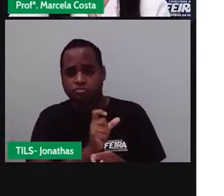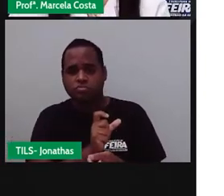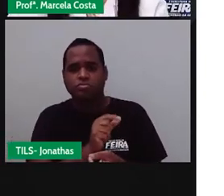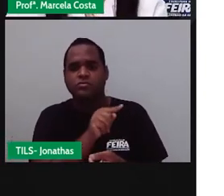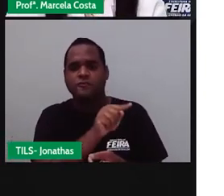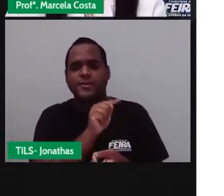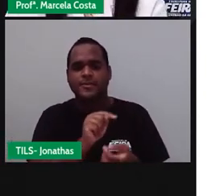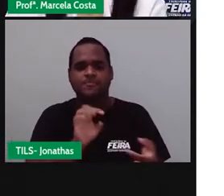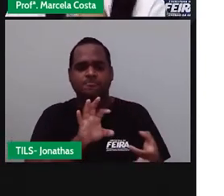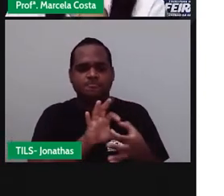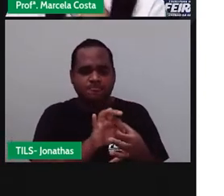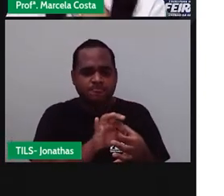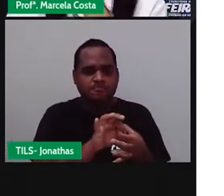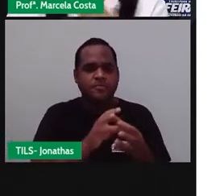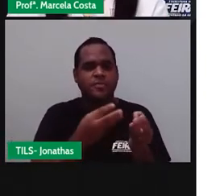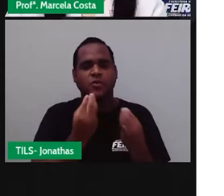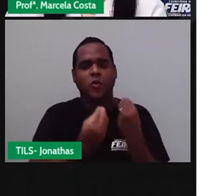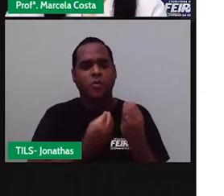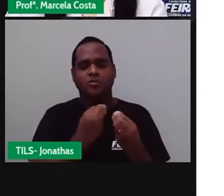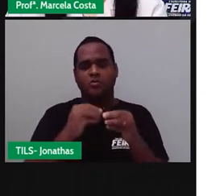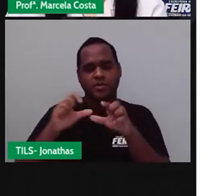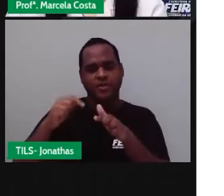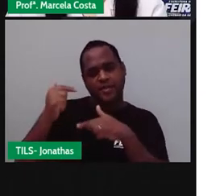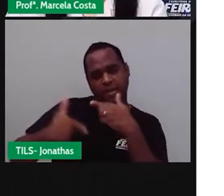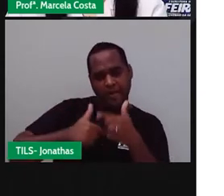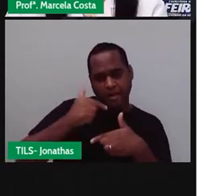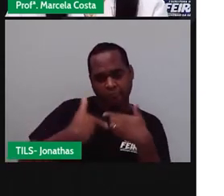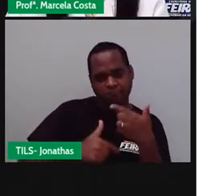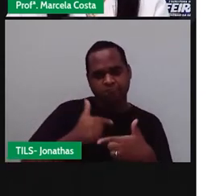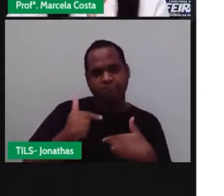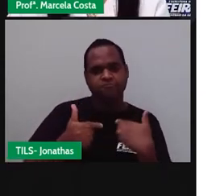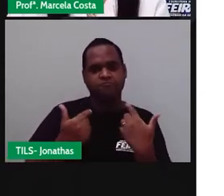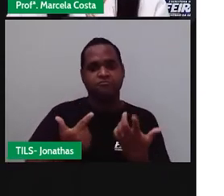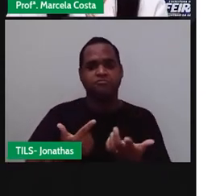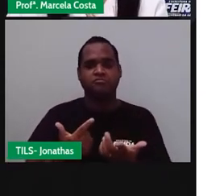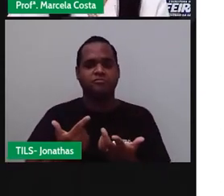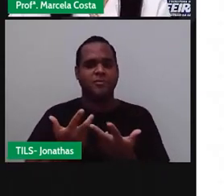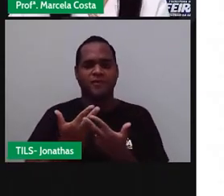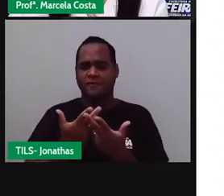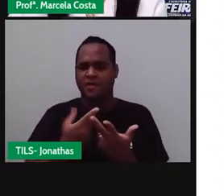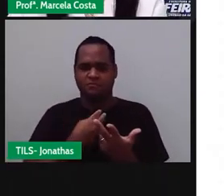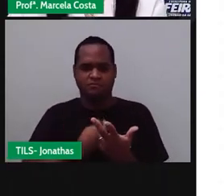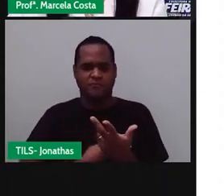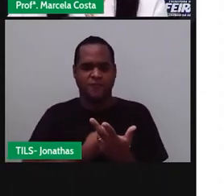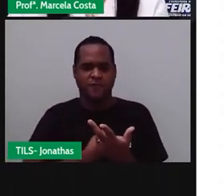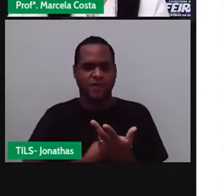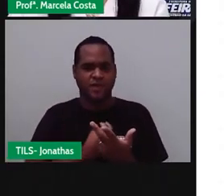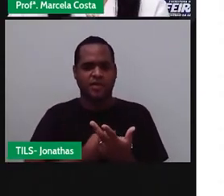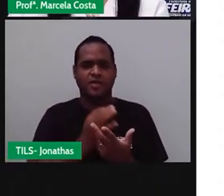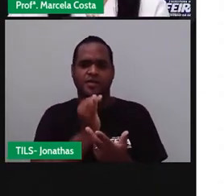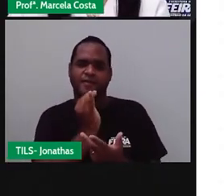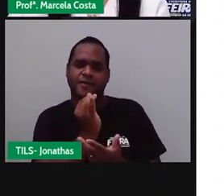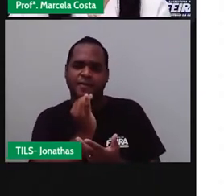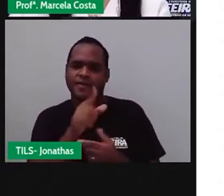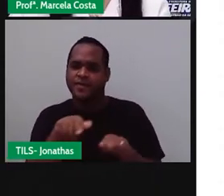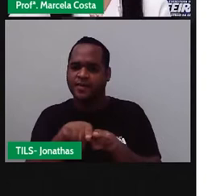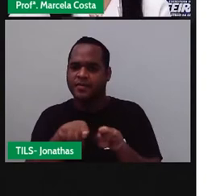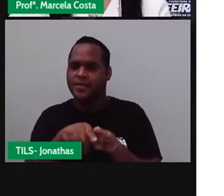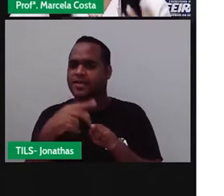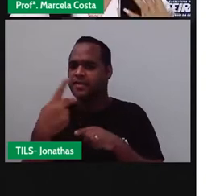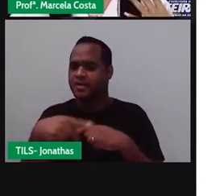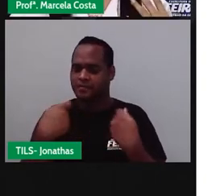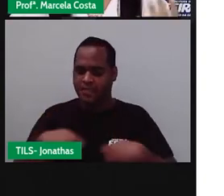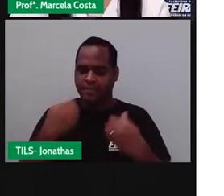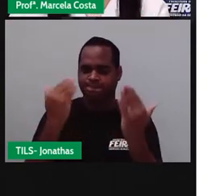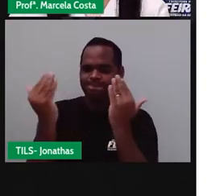você sinta que você pode ser você mesma. Então, isso não está relacionado apenas ao local de trabalho, mas também